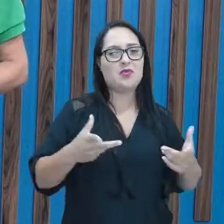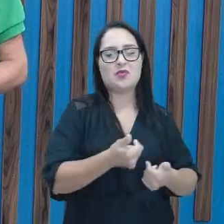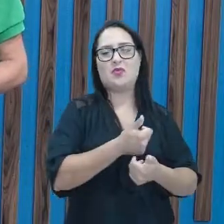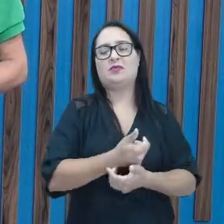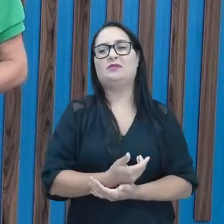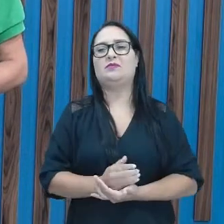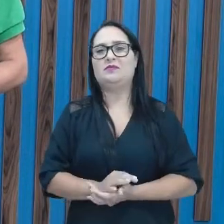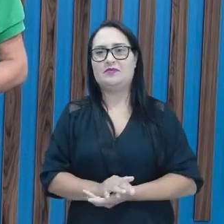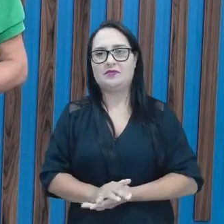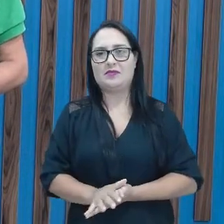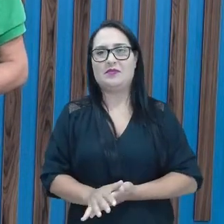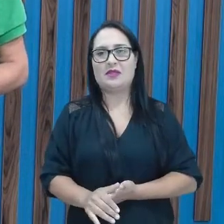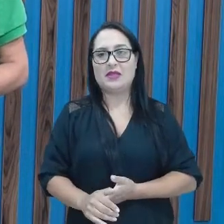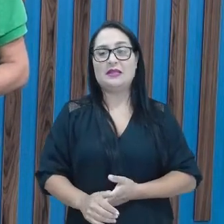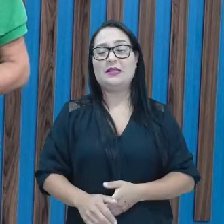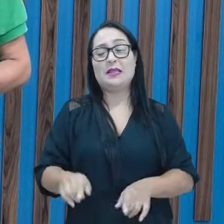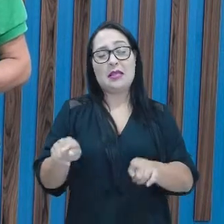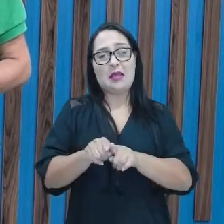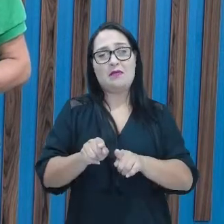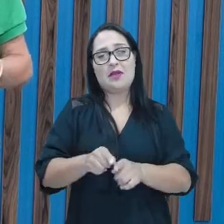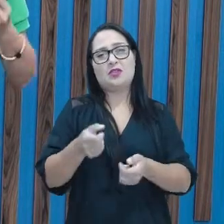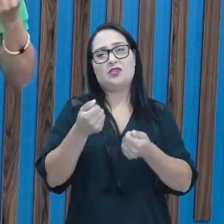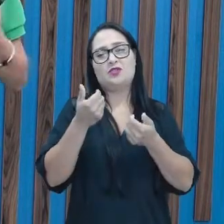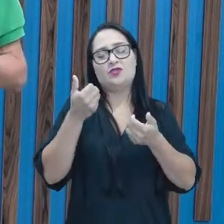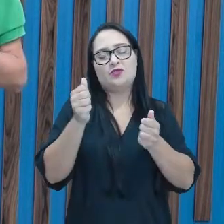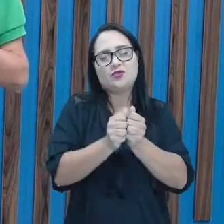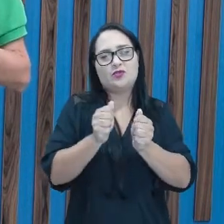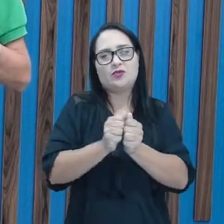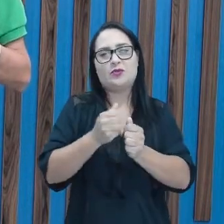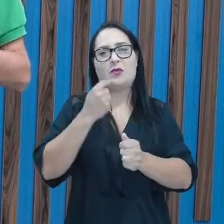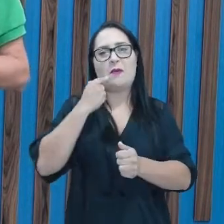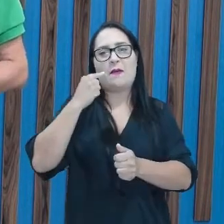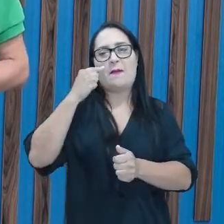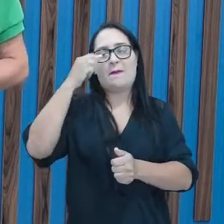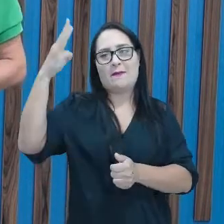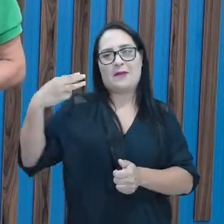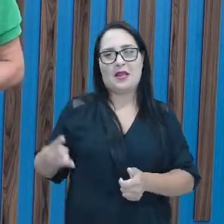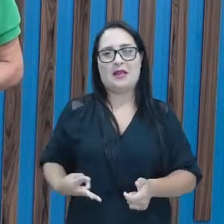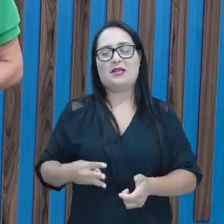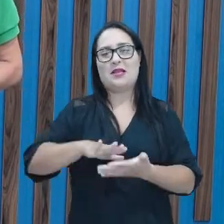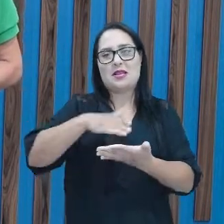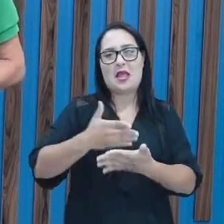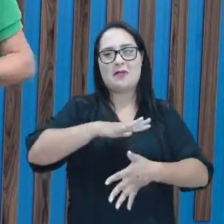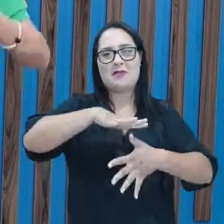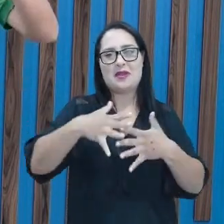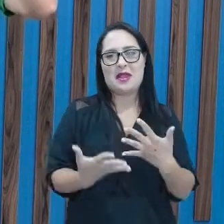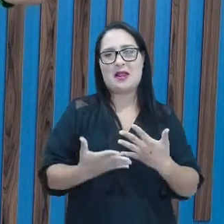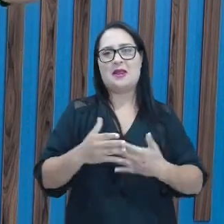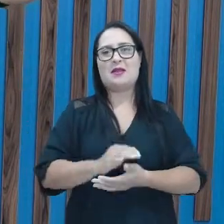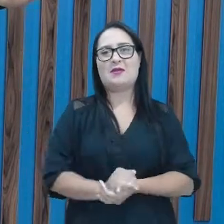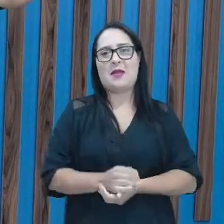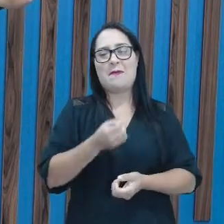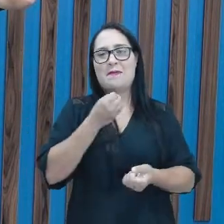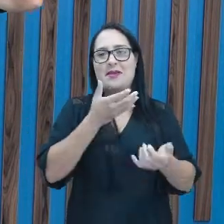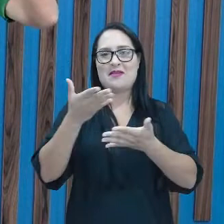mesmo, professora Sandra. Conosco também, Mel, a intérprete de Libras, tornando nossa aula mais inclusiva. Bem-vinda, Mel.